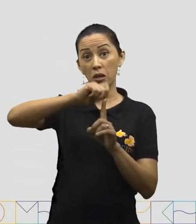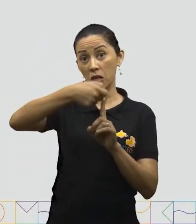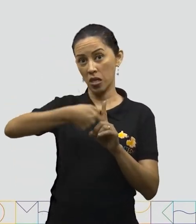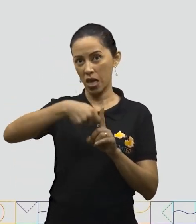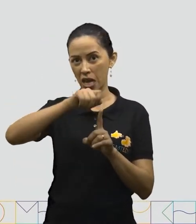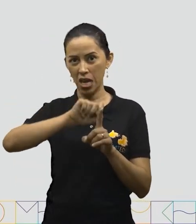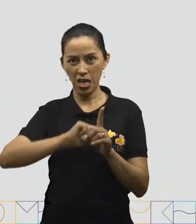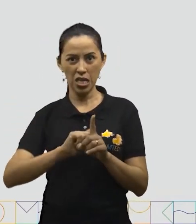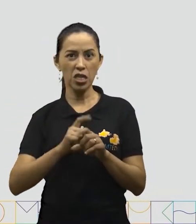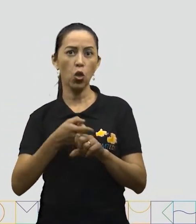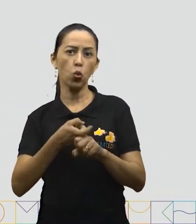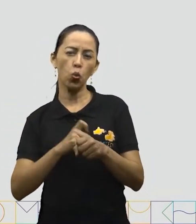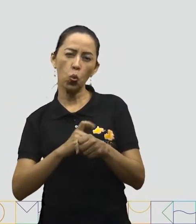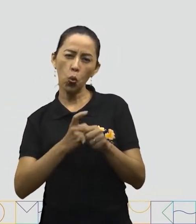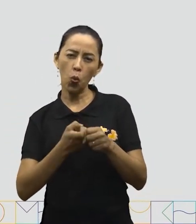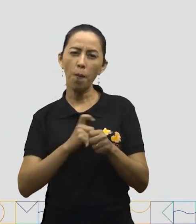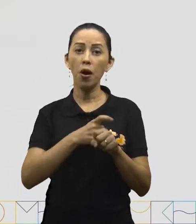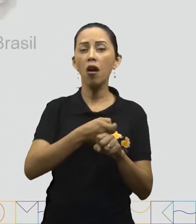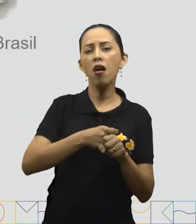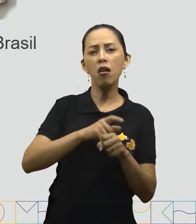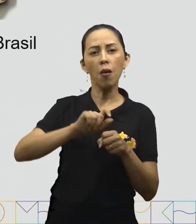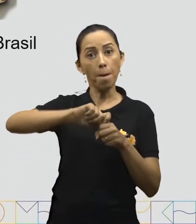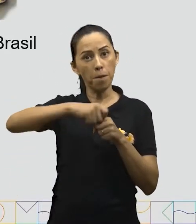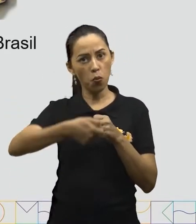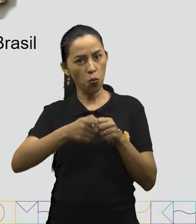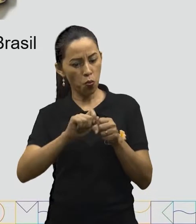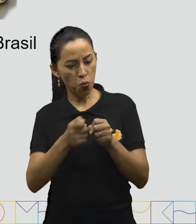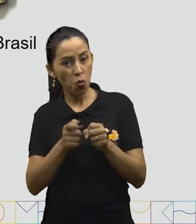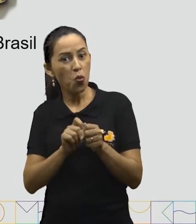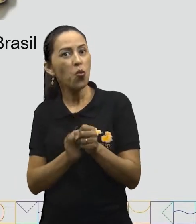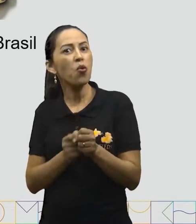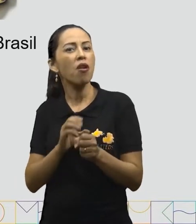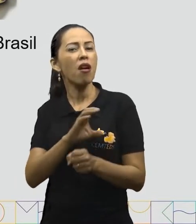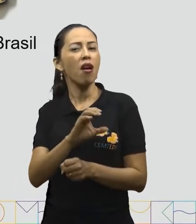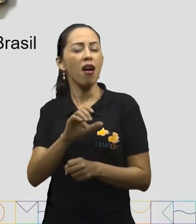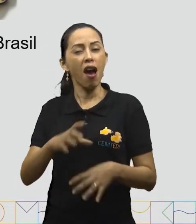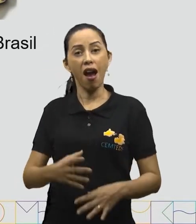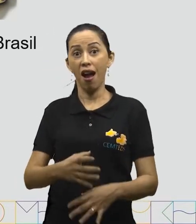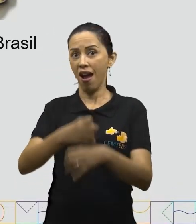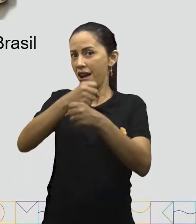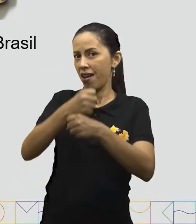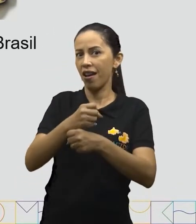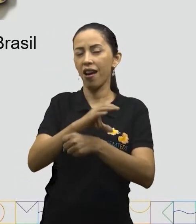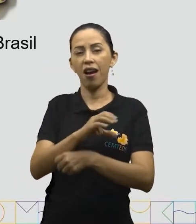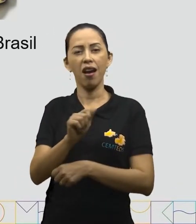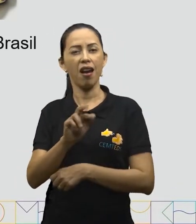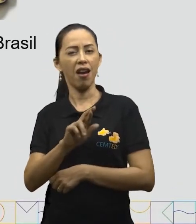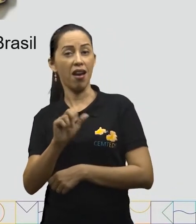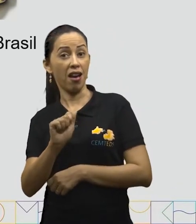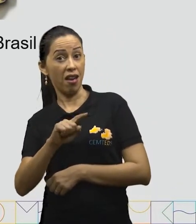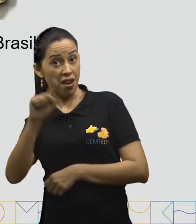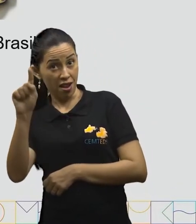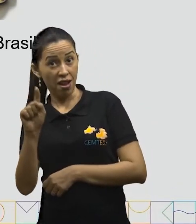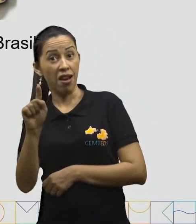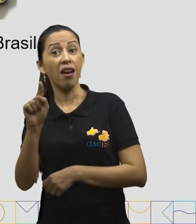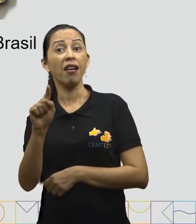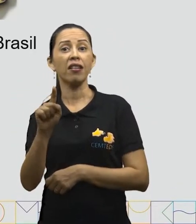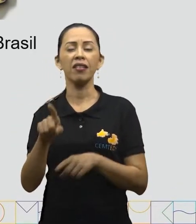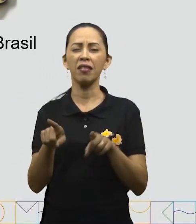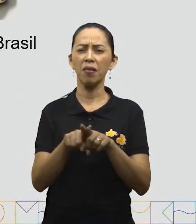cará, cuscuz, castanha do Brasil, pepino,